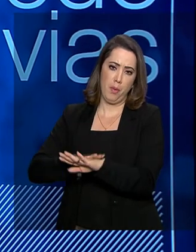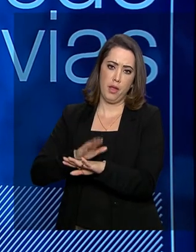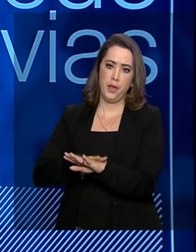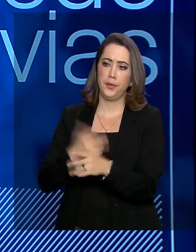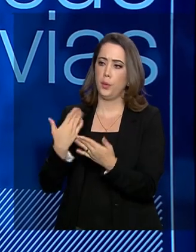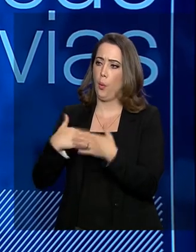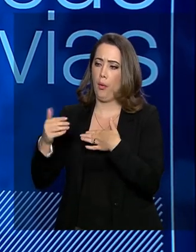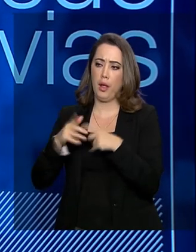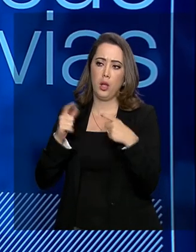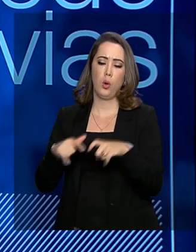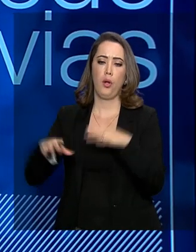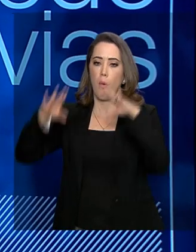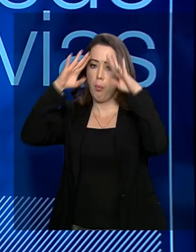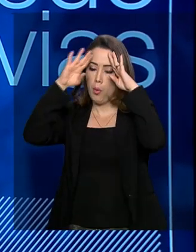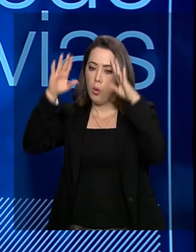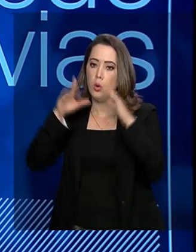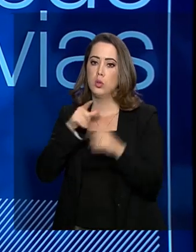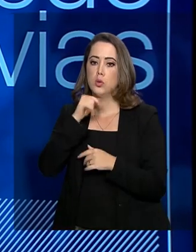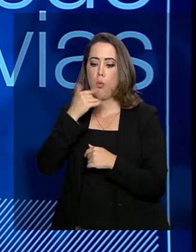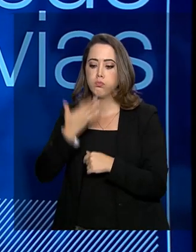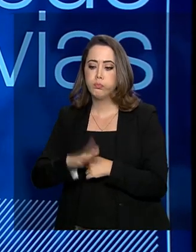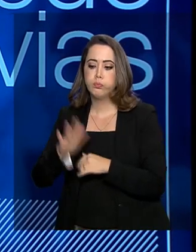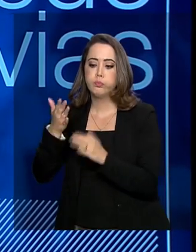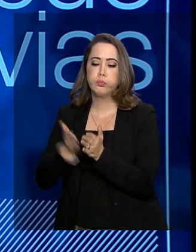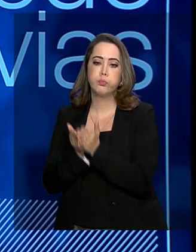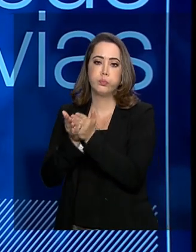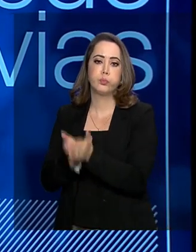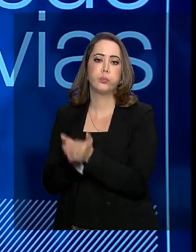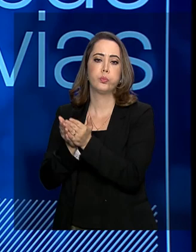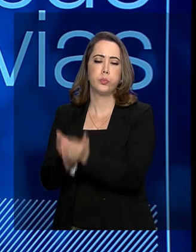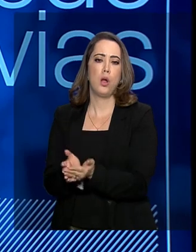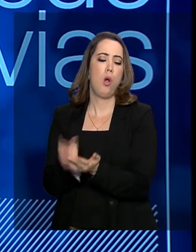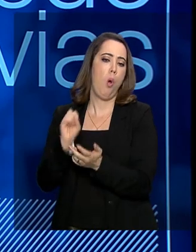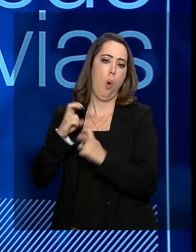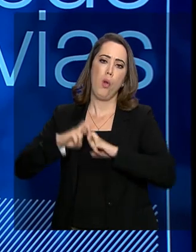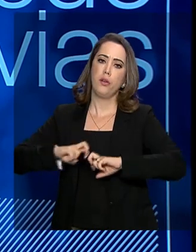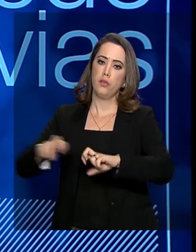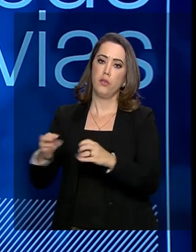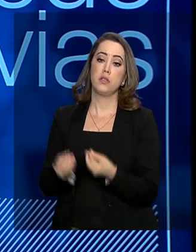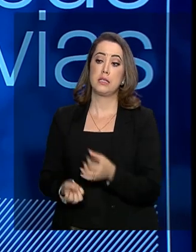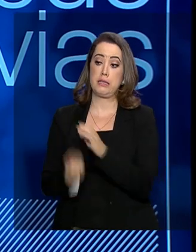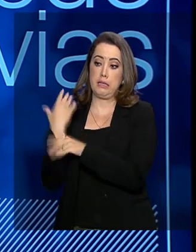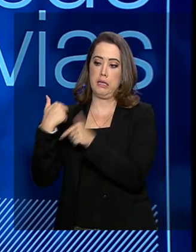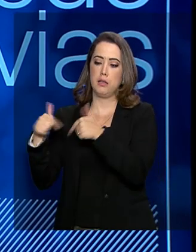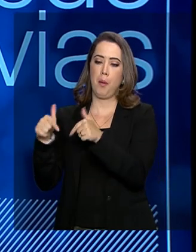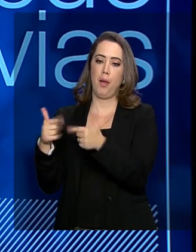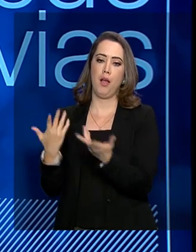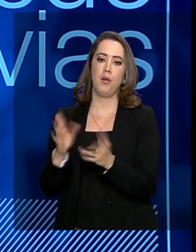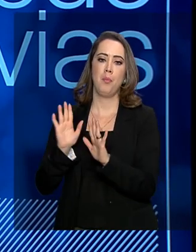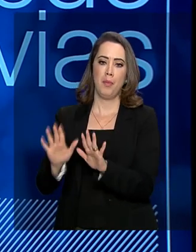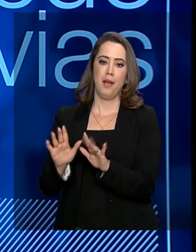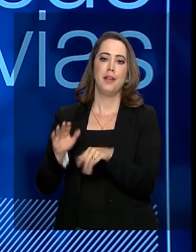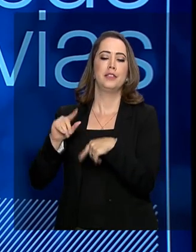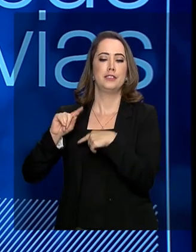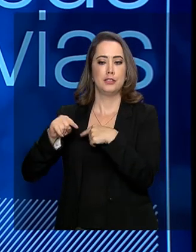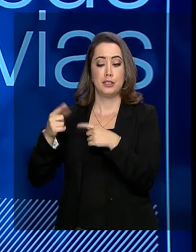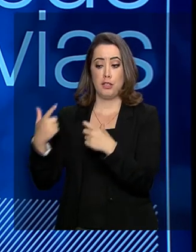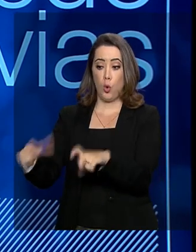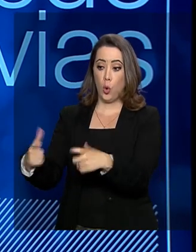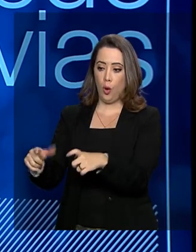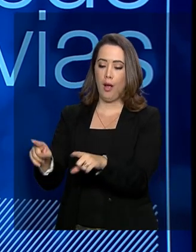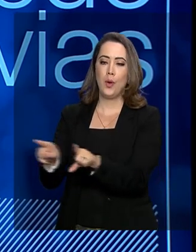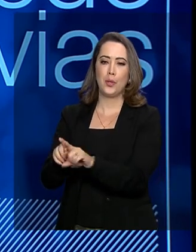aeroporto, na ferrovia, nas rodovias, você consegue trazer geração de emprego. Mas o mais interessante é a infraestrutura traz desenvolvimento regional.